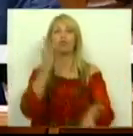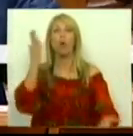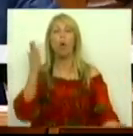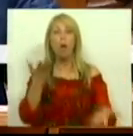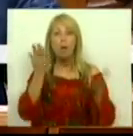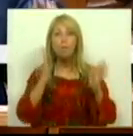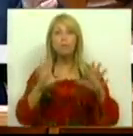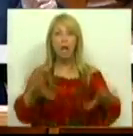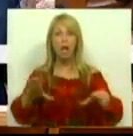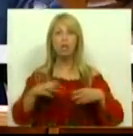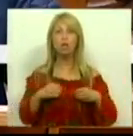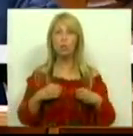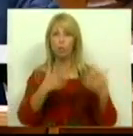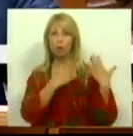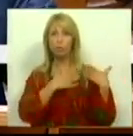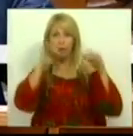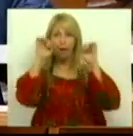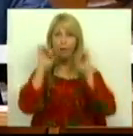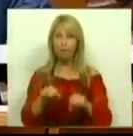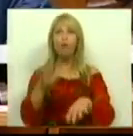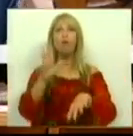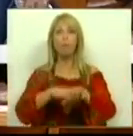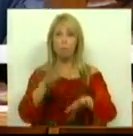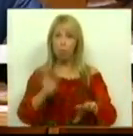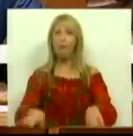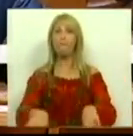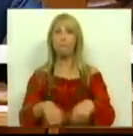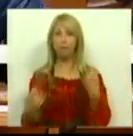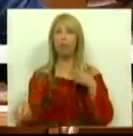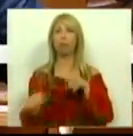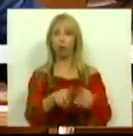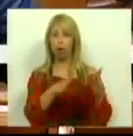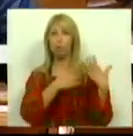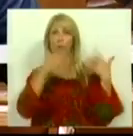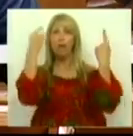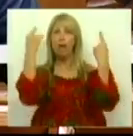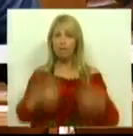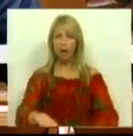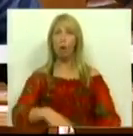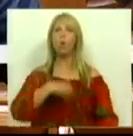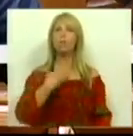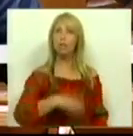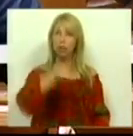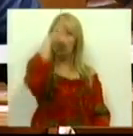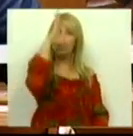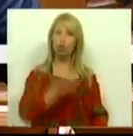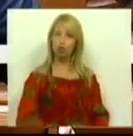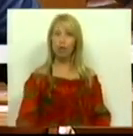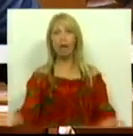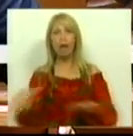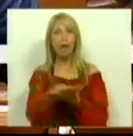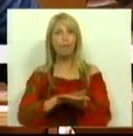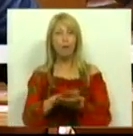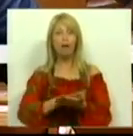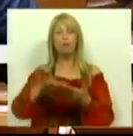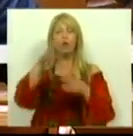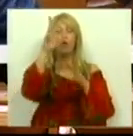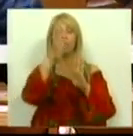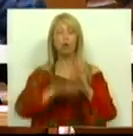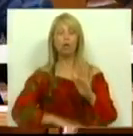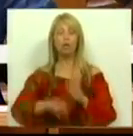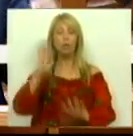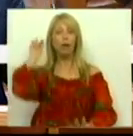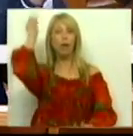responsabilidades enquanto Partido Responsável, com sentido de Estado e pilar do regime republicano e democrático.